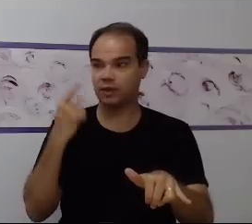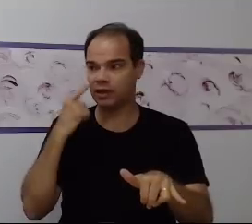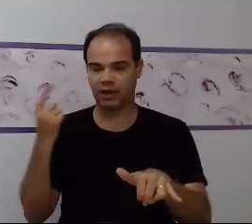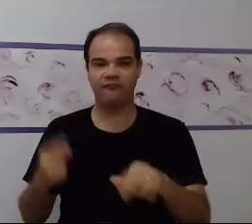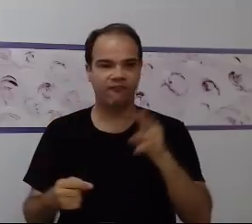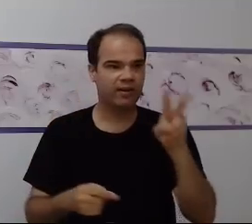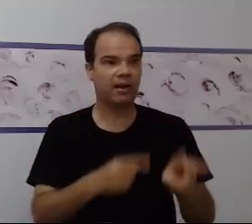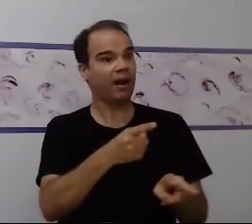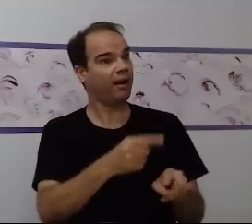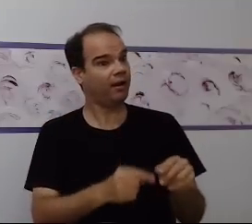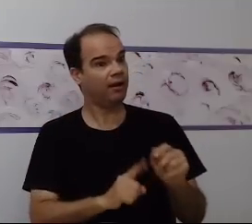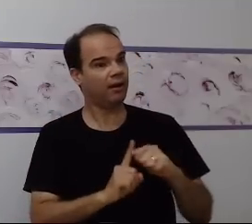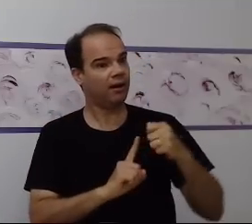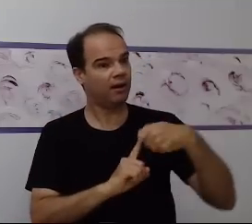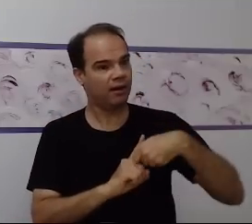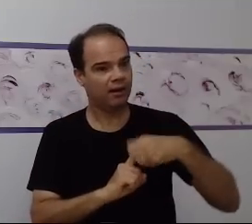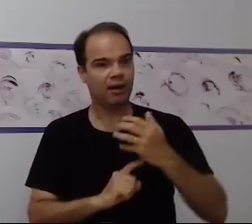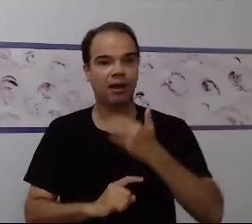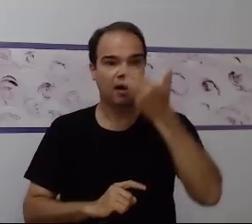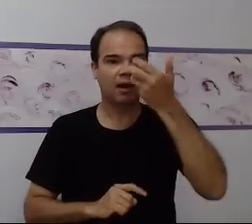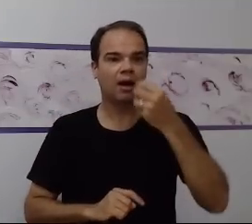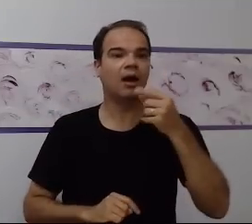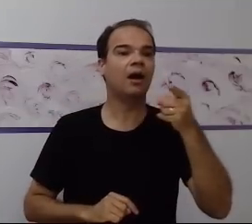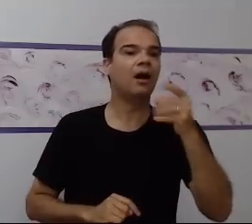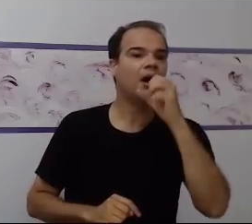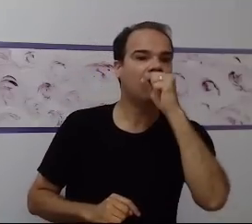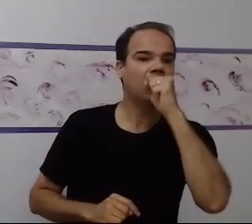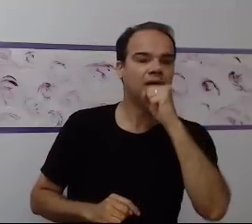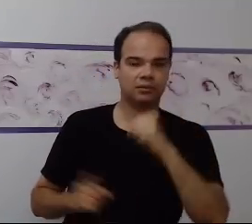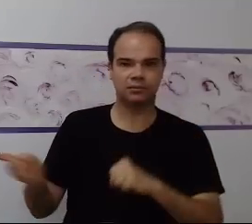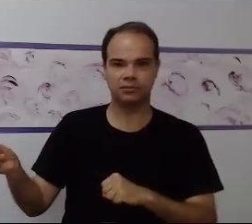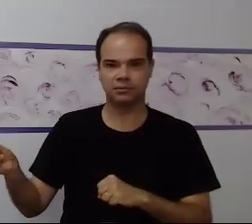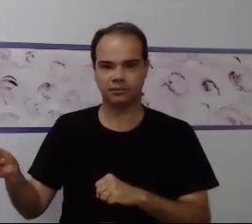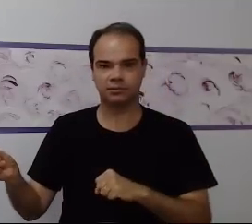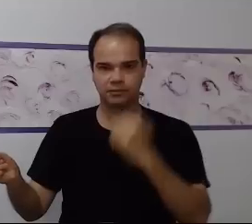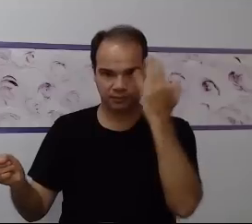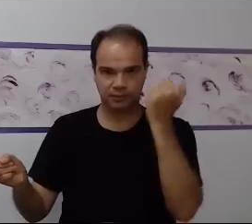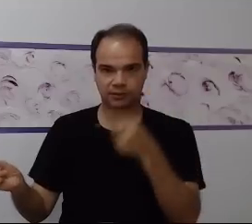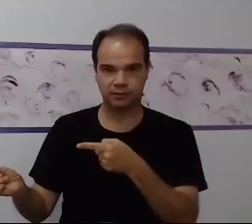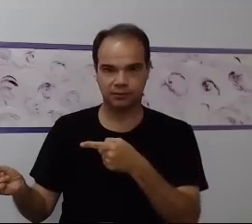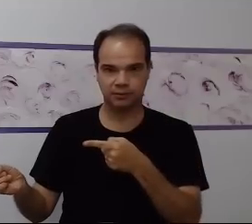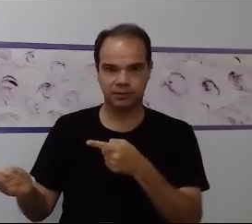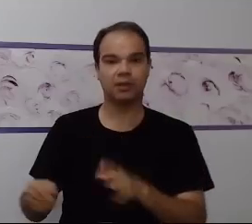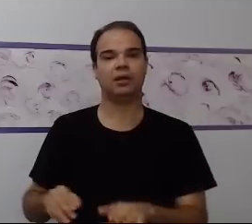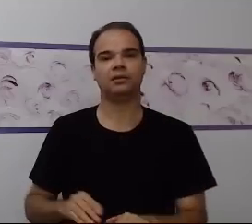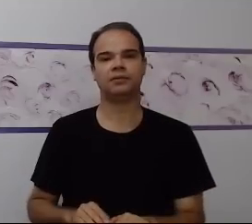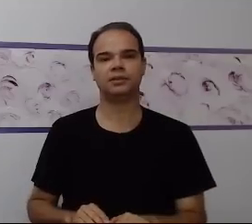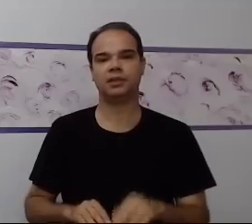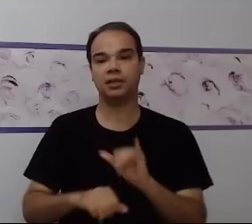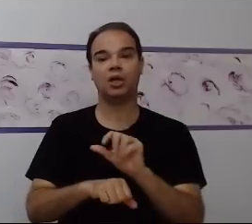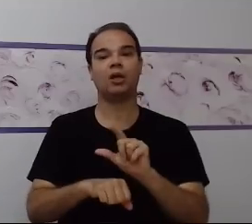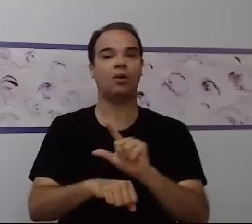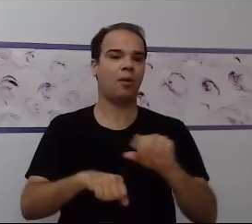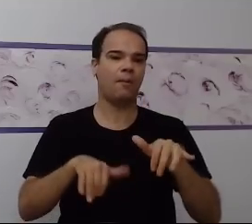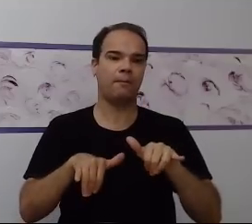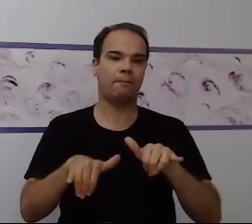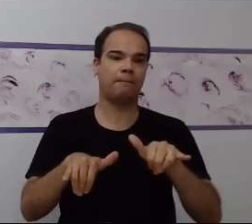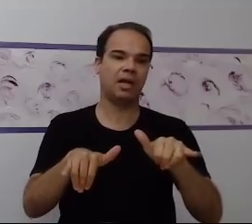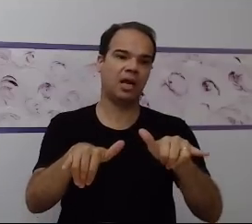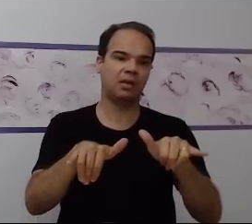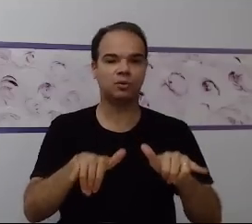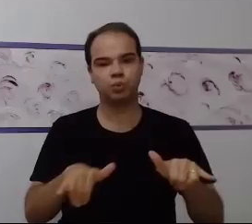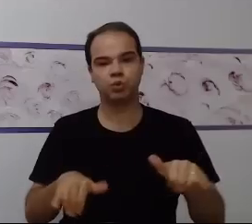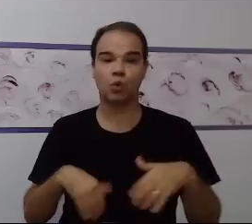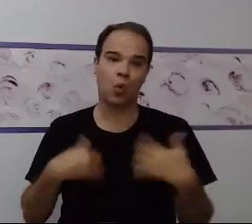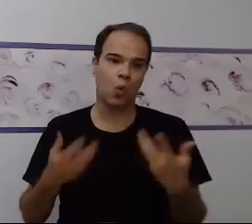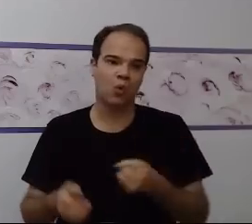precisa servir para o desenvolvimento social desse indivíduo. Então, a hora que ela encontrar essa laranja, ela vai encontrar na casa da avó,